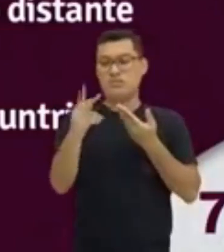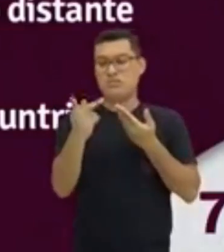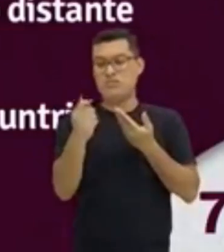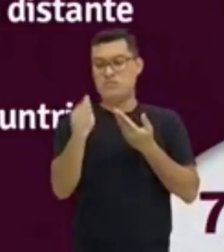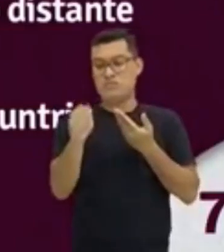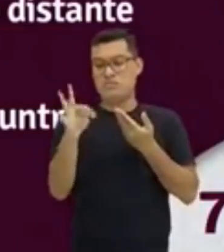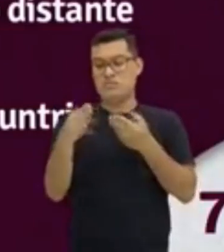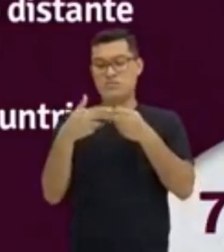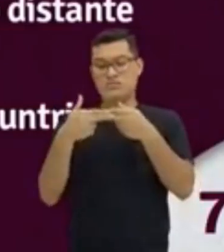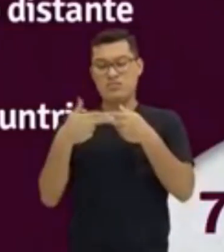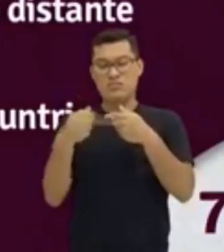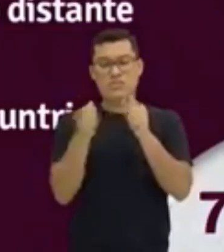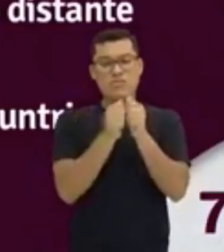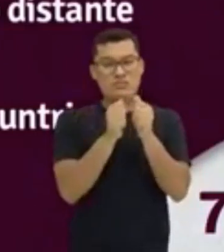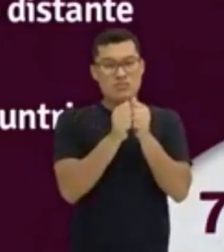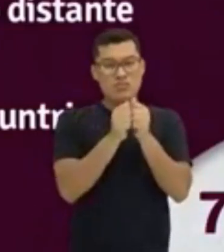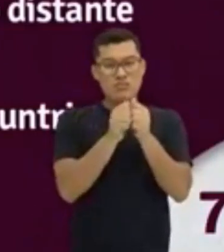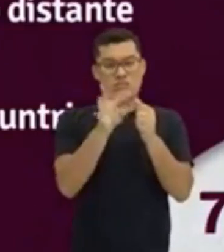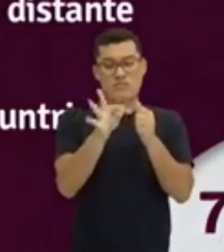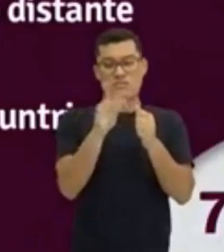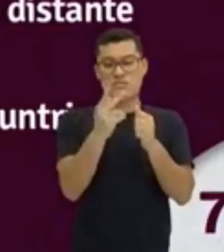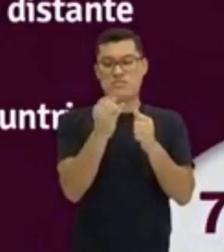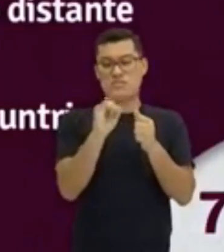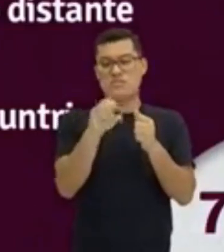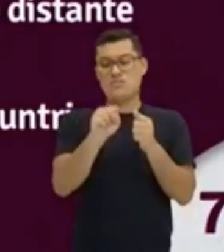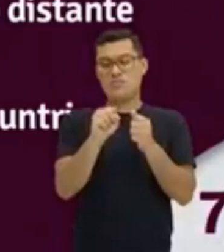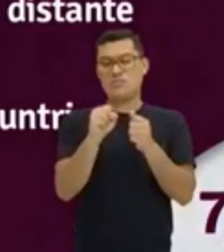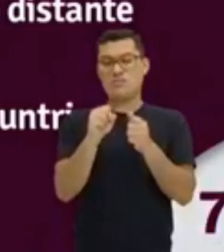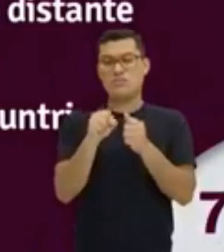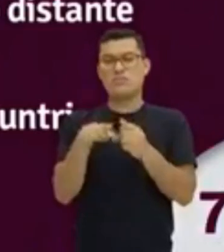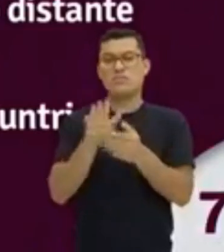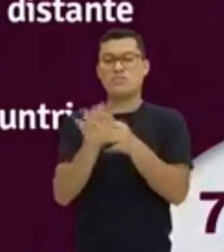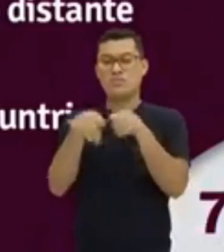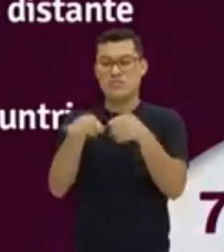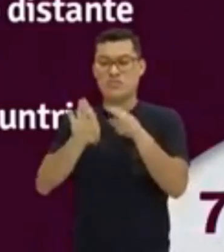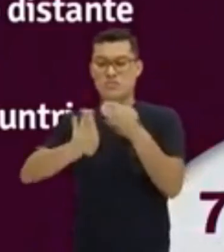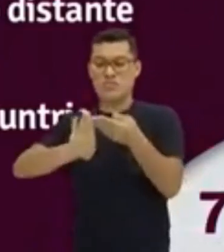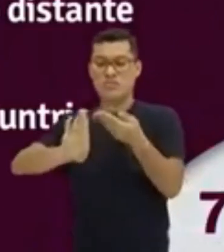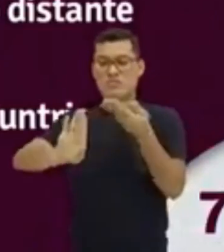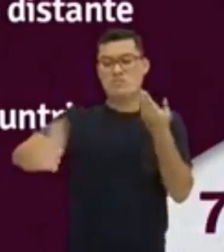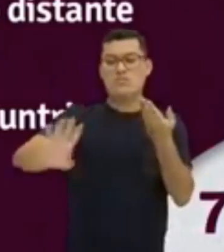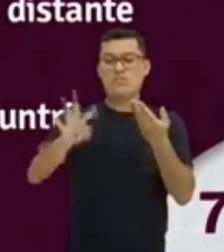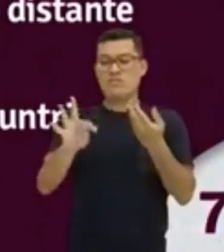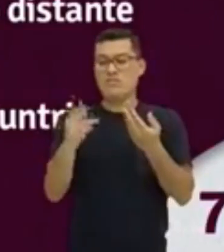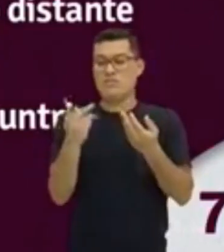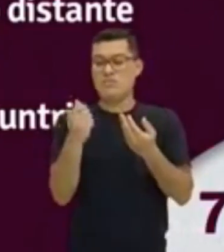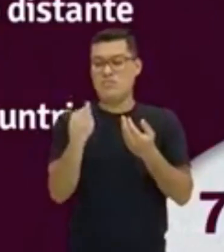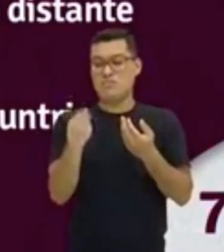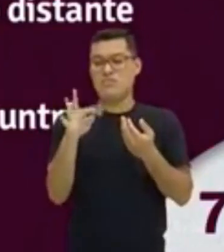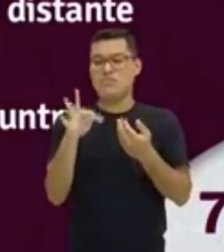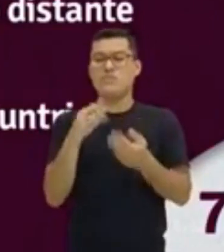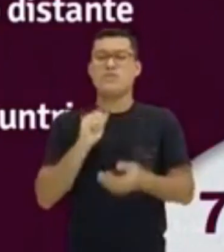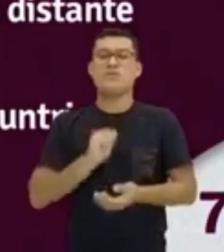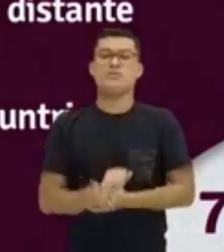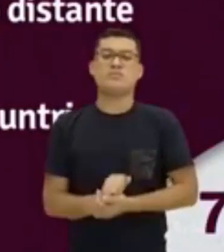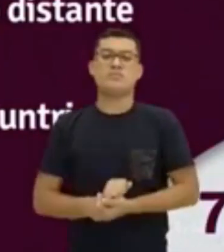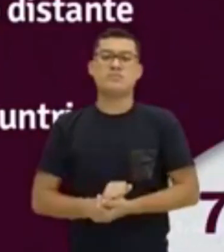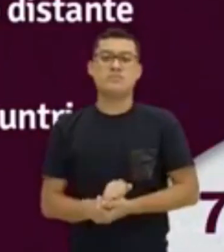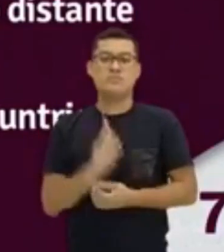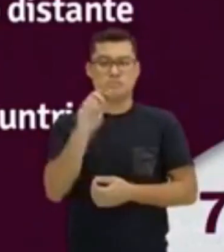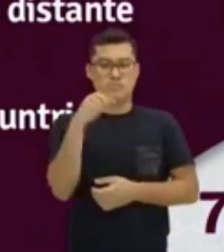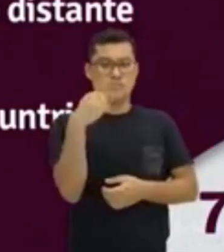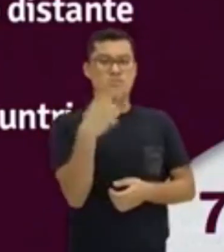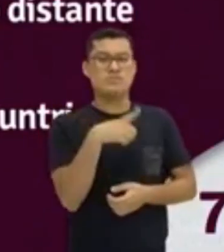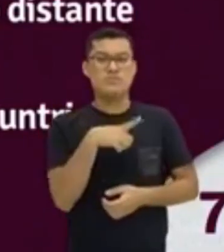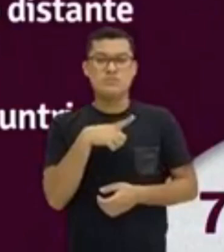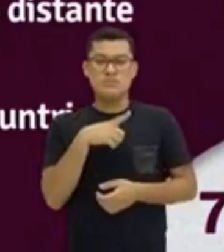Perto de você, você usa this. Se você ficar um pouquinho mais longe, usa o that. Depois a gente